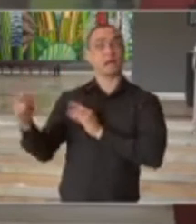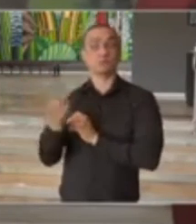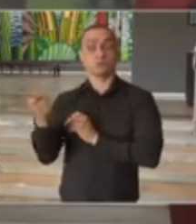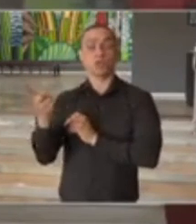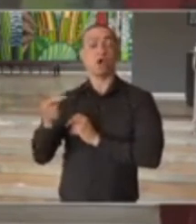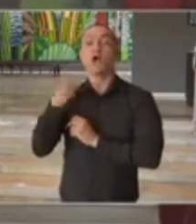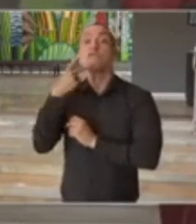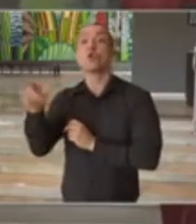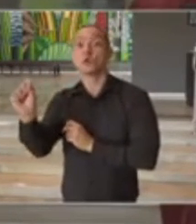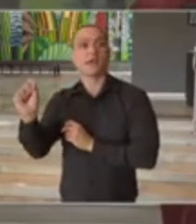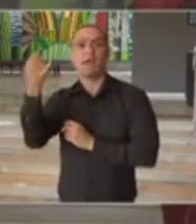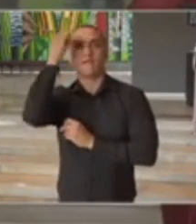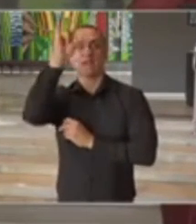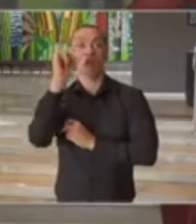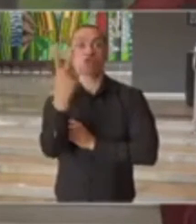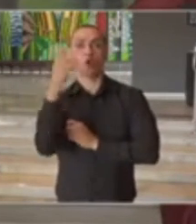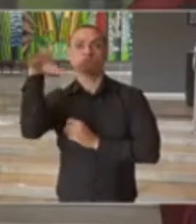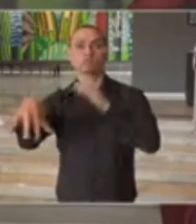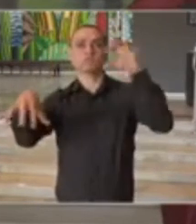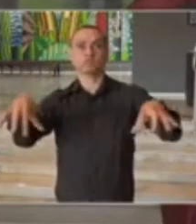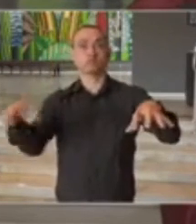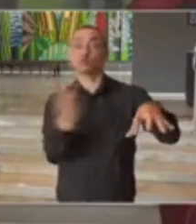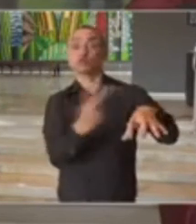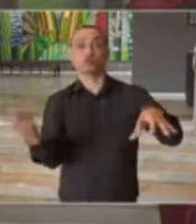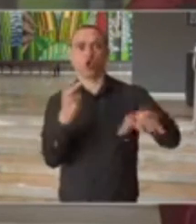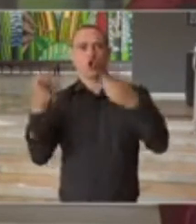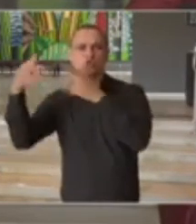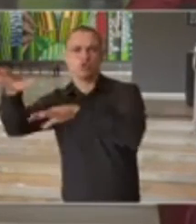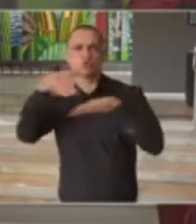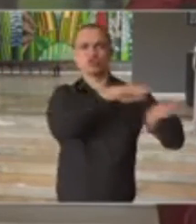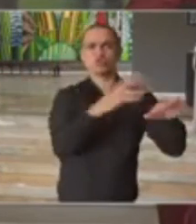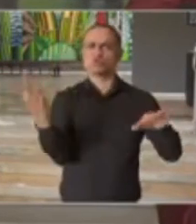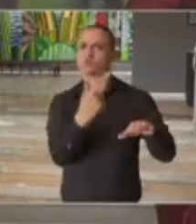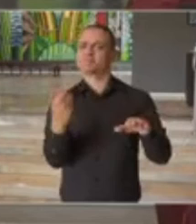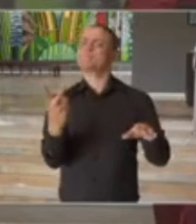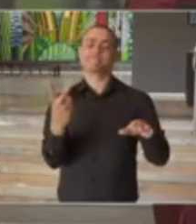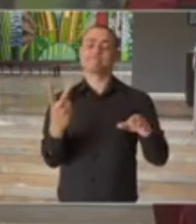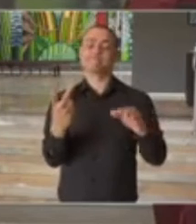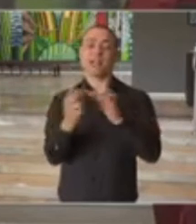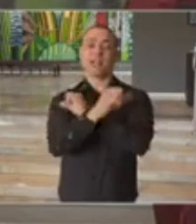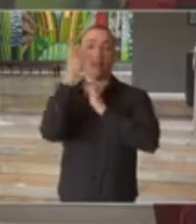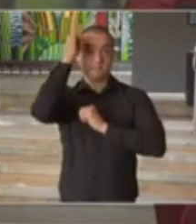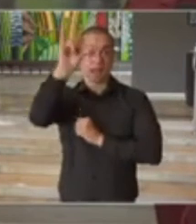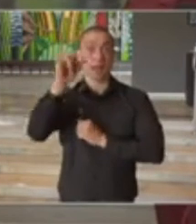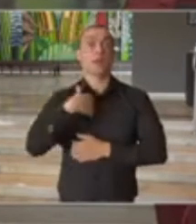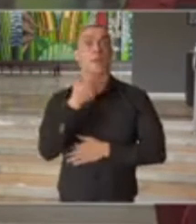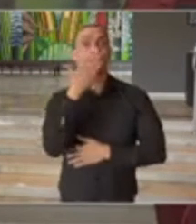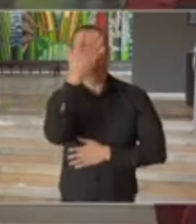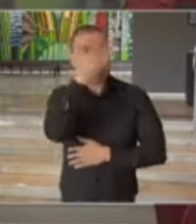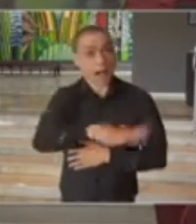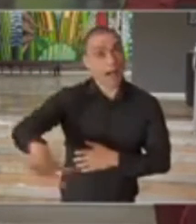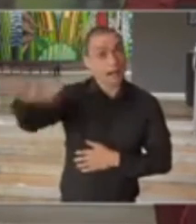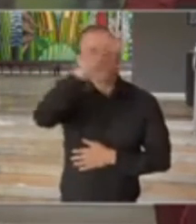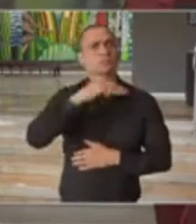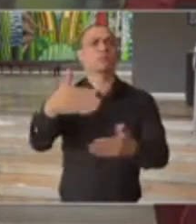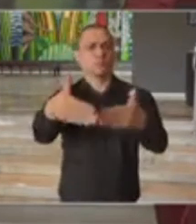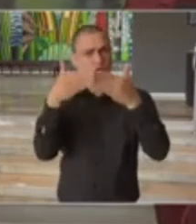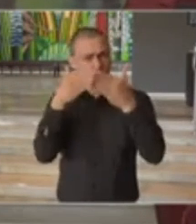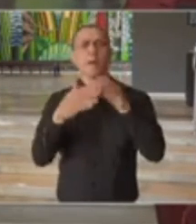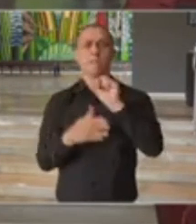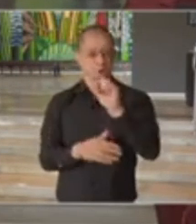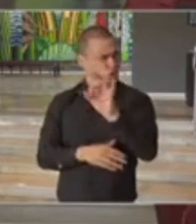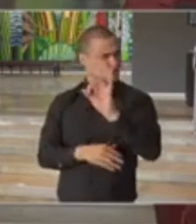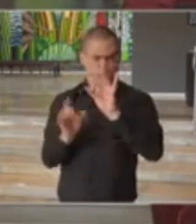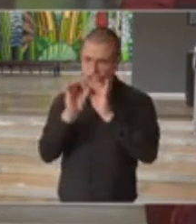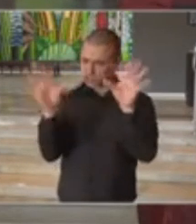impedir que aconteçam dois movimentos no mesmo dia. E eu apelo ao bom senso das pessoas para que façam as